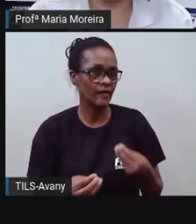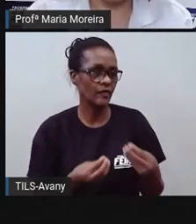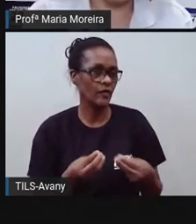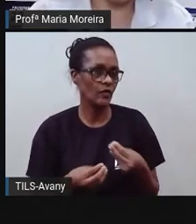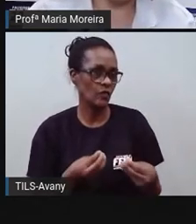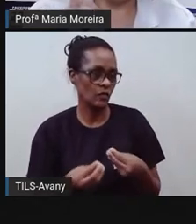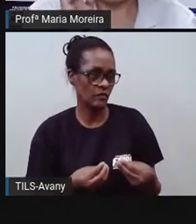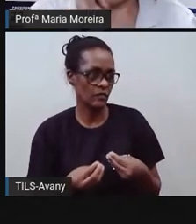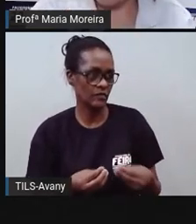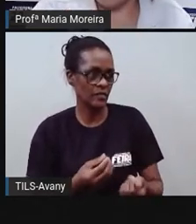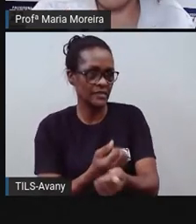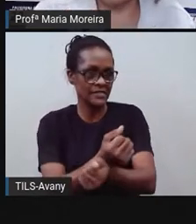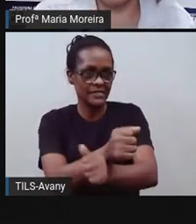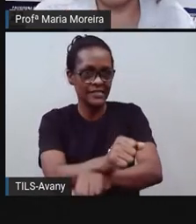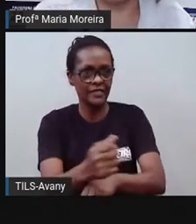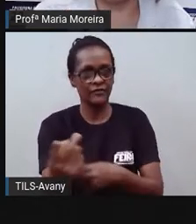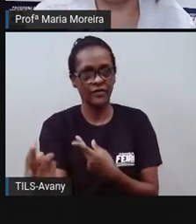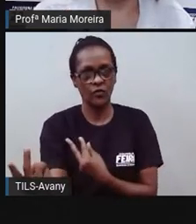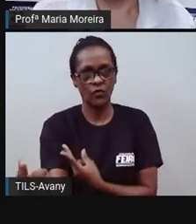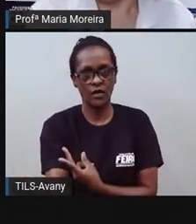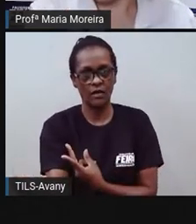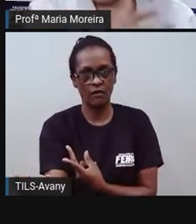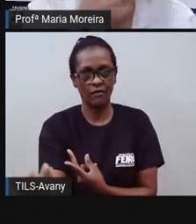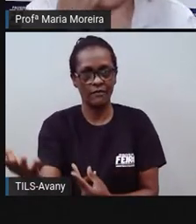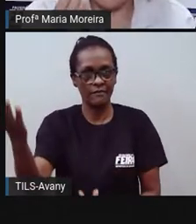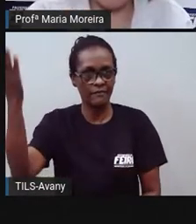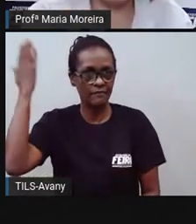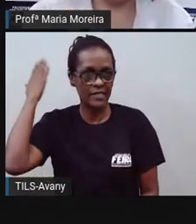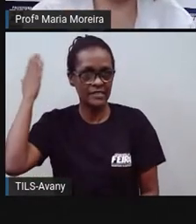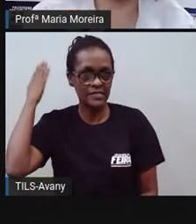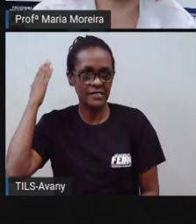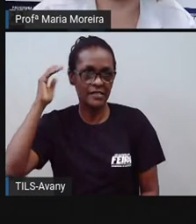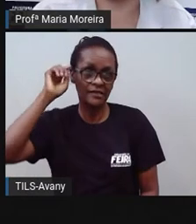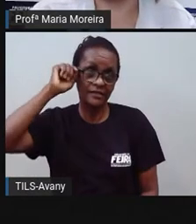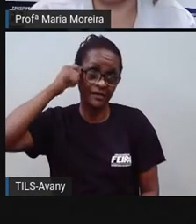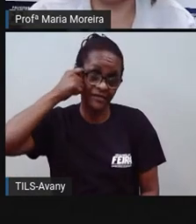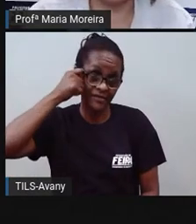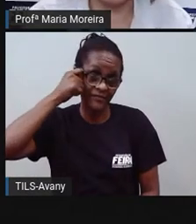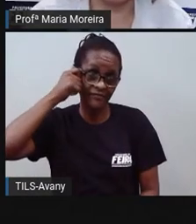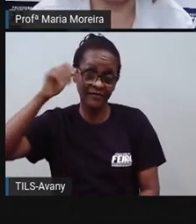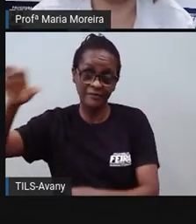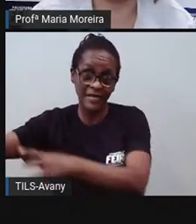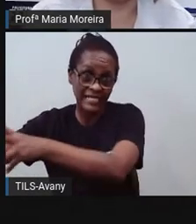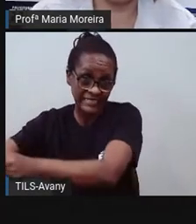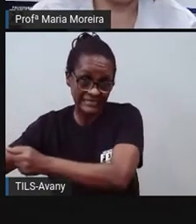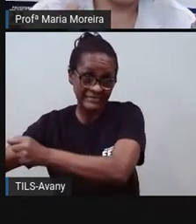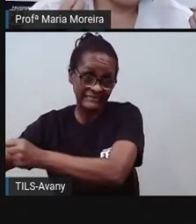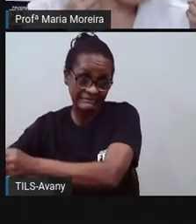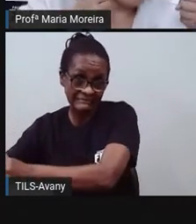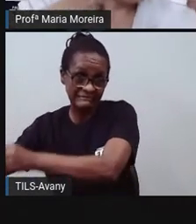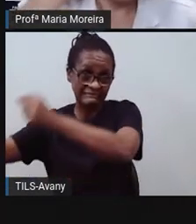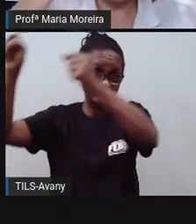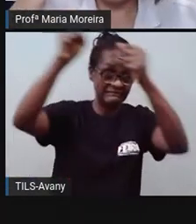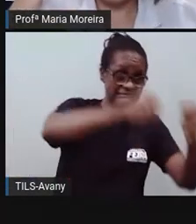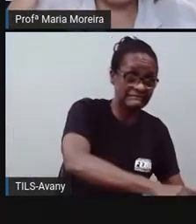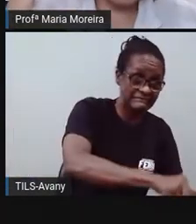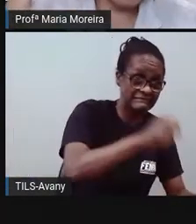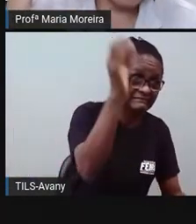escravos, eles iam lá na África, pegavam essas pessoas, traziam obrigados em situações